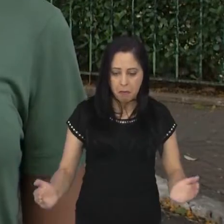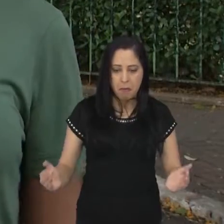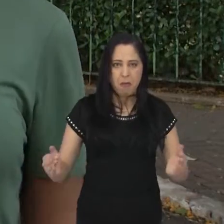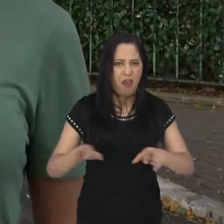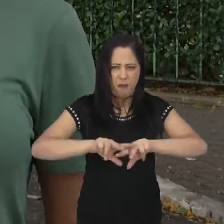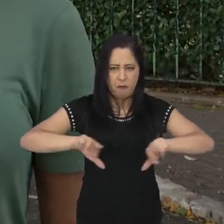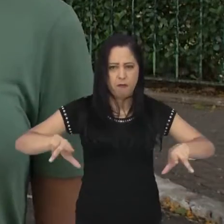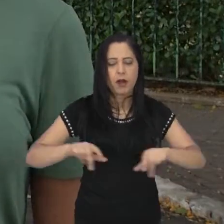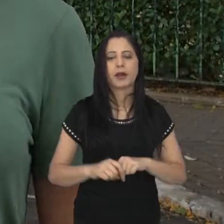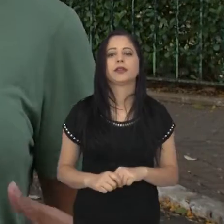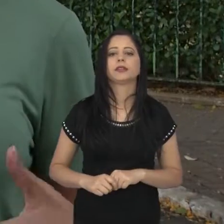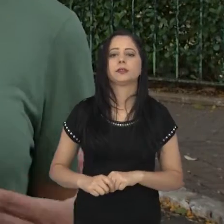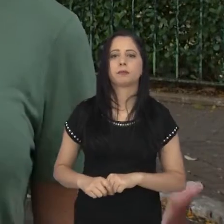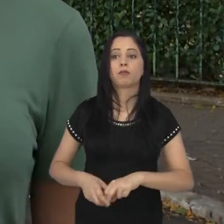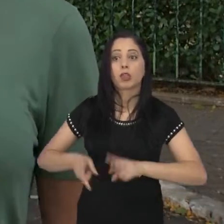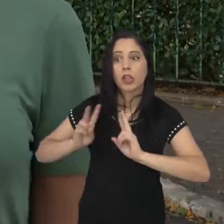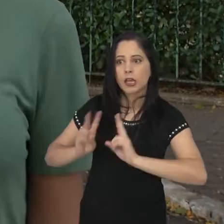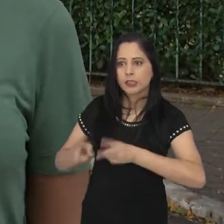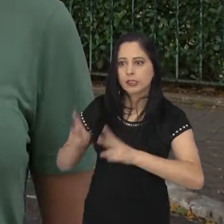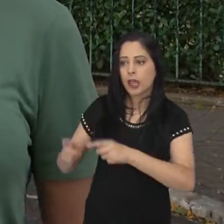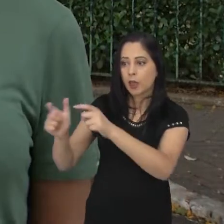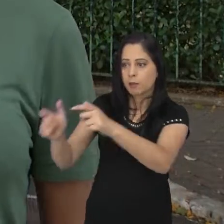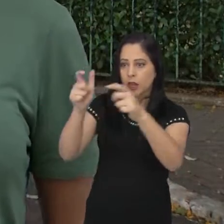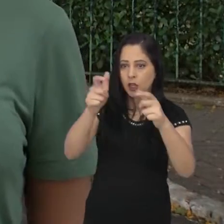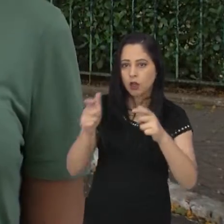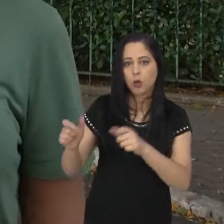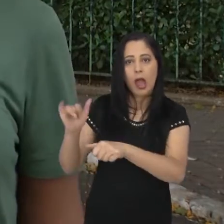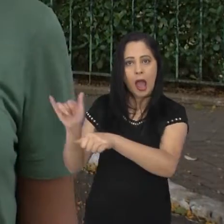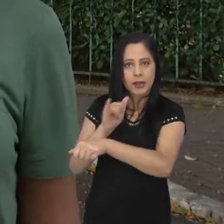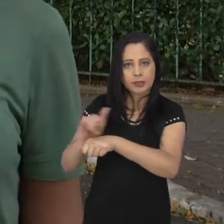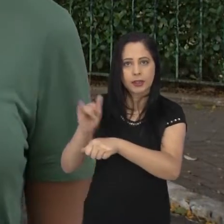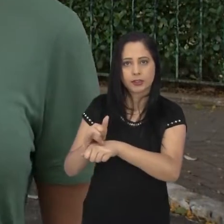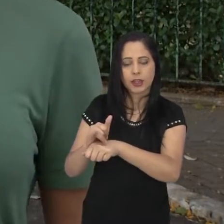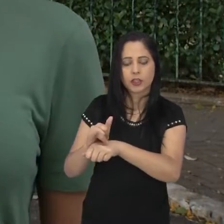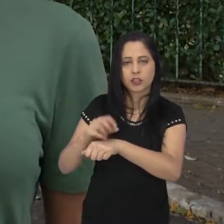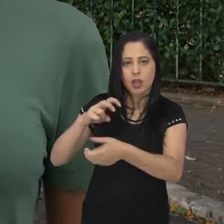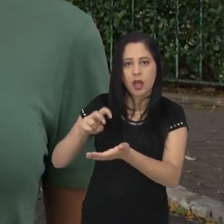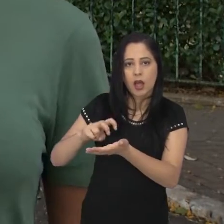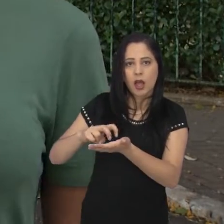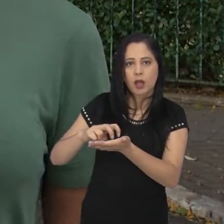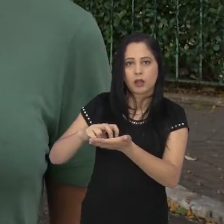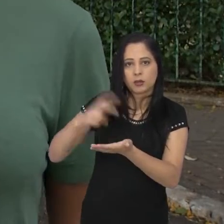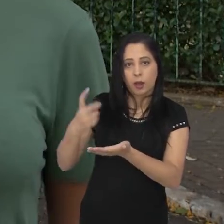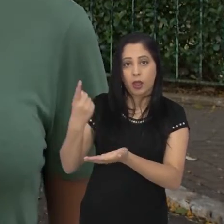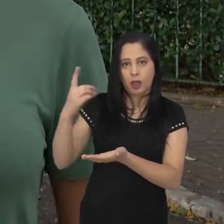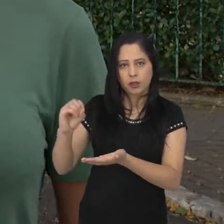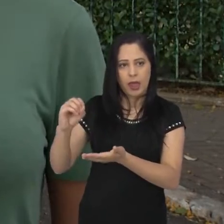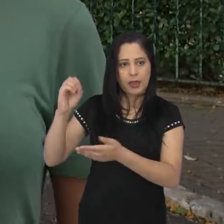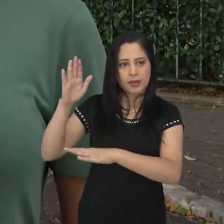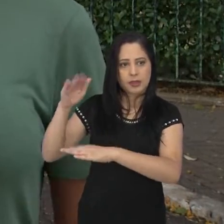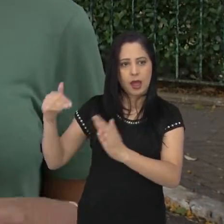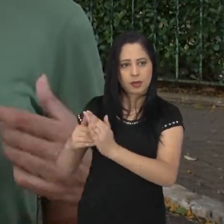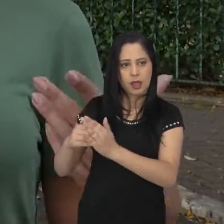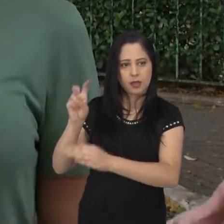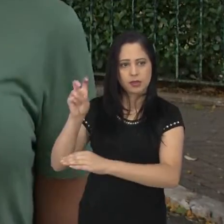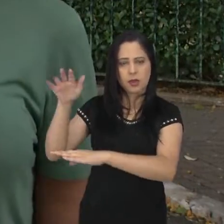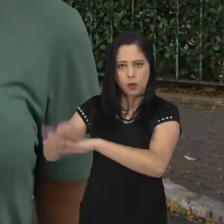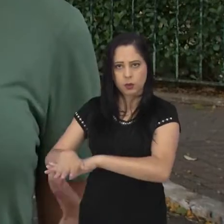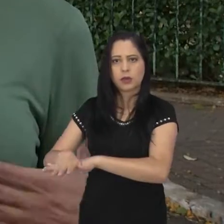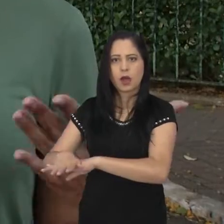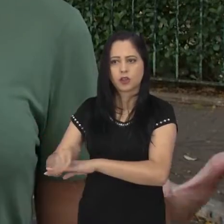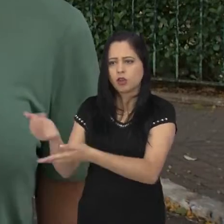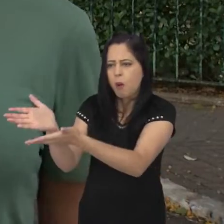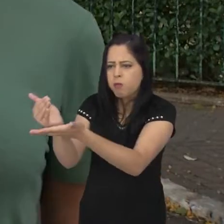acontecer sempre em locais estratégicos da cidade, das 10 da manhã até as 5 da tarde, e para